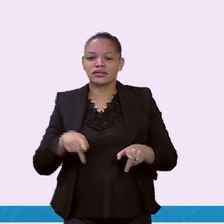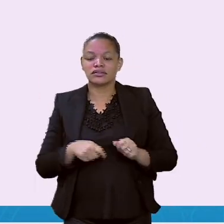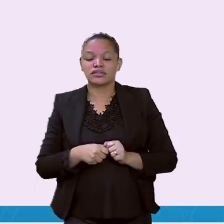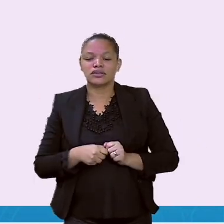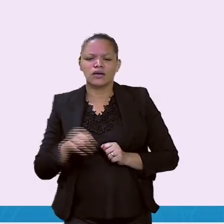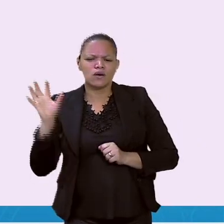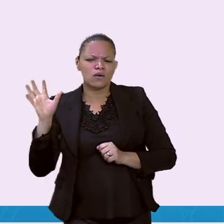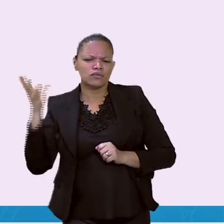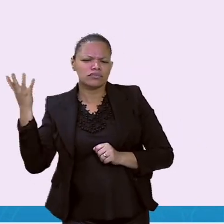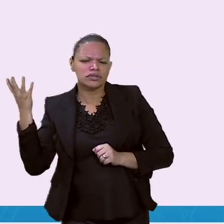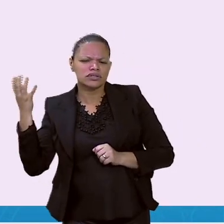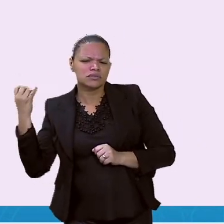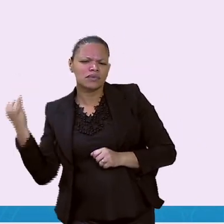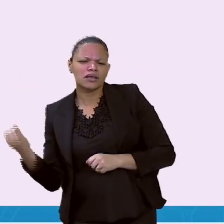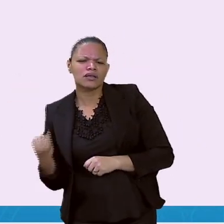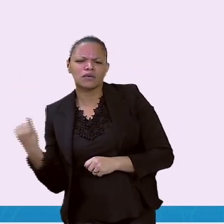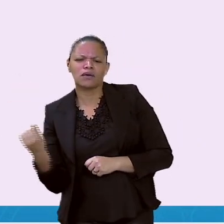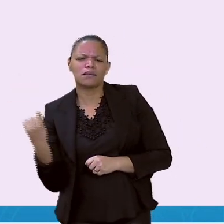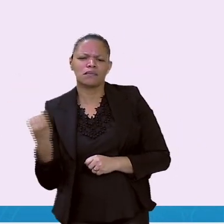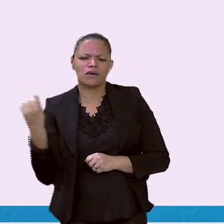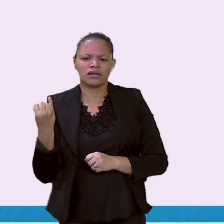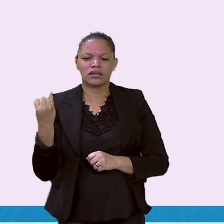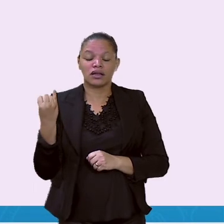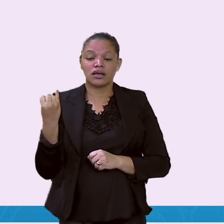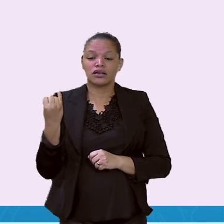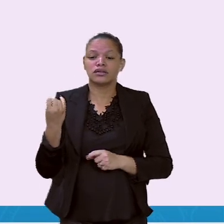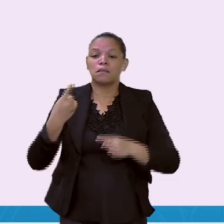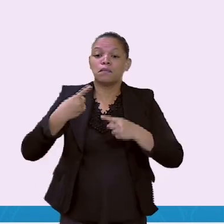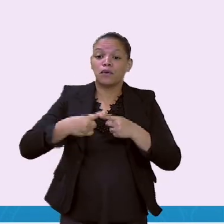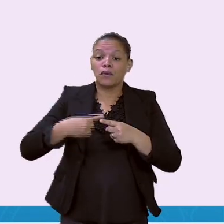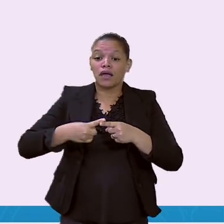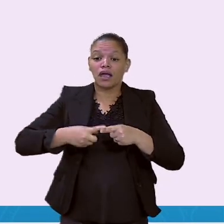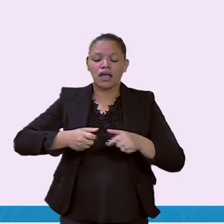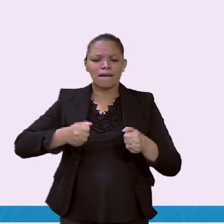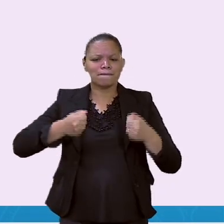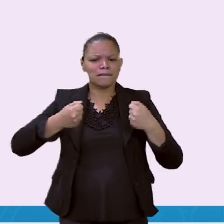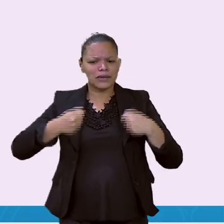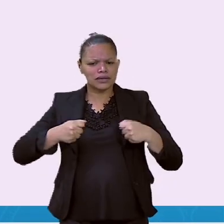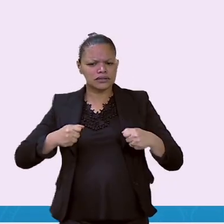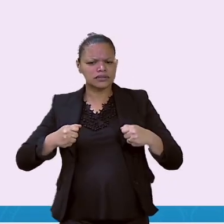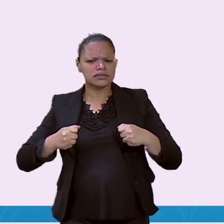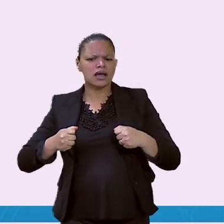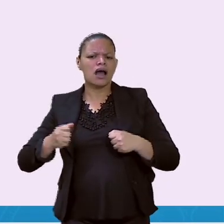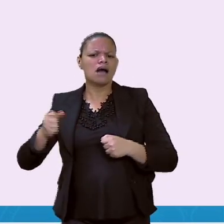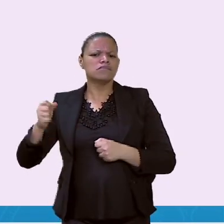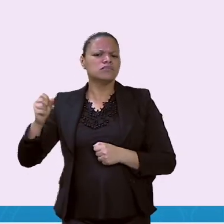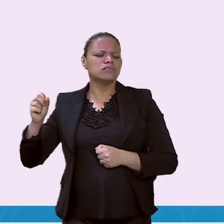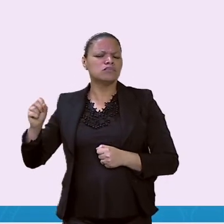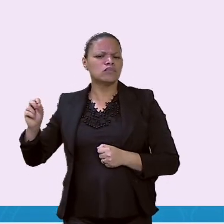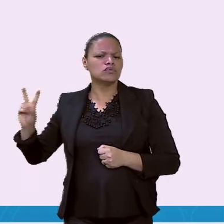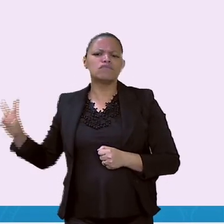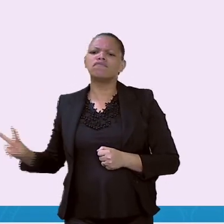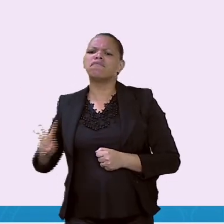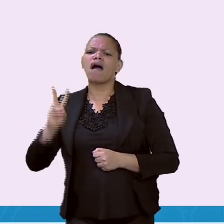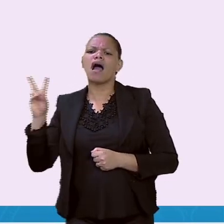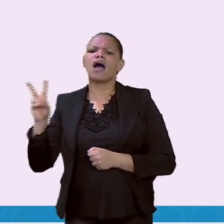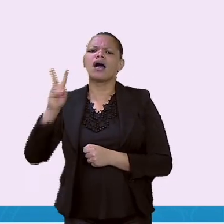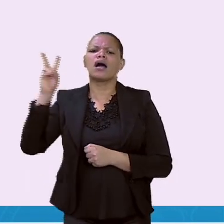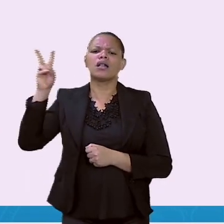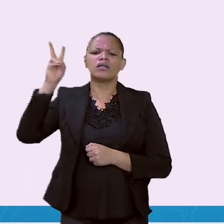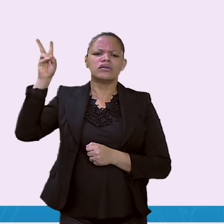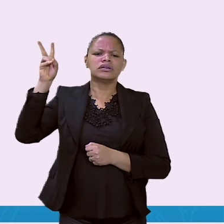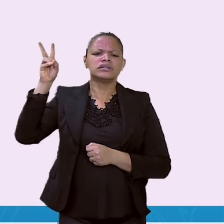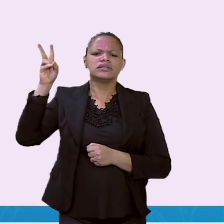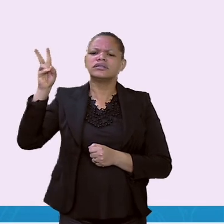valorizemos o que temos e o que somos. Vocês viram como é importante a rua conhecer